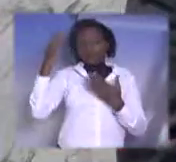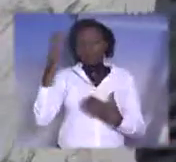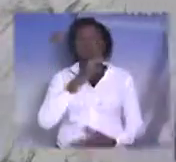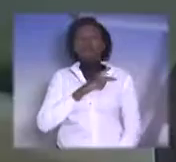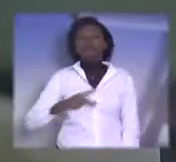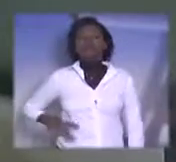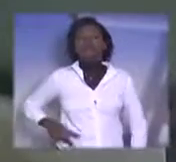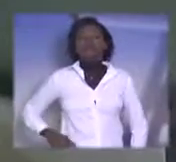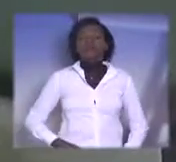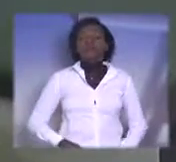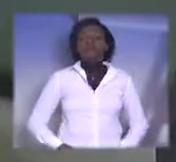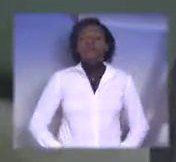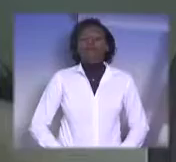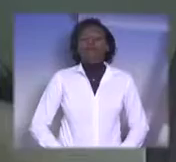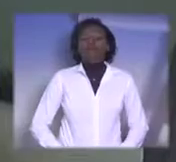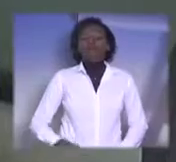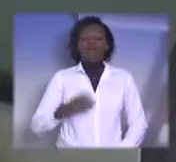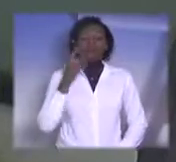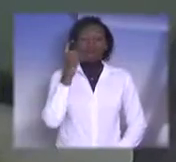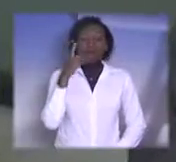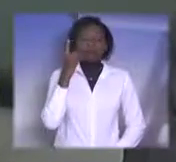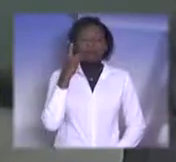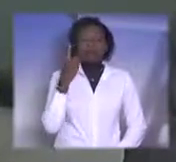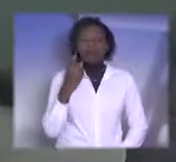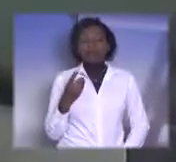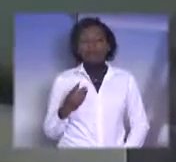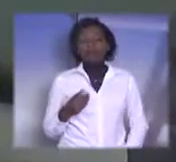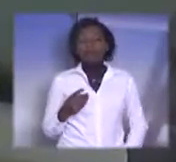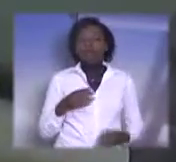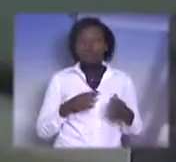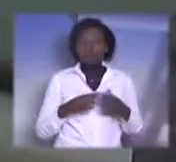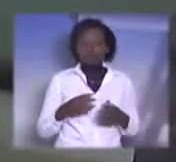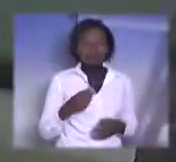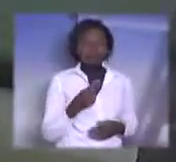presidente. Senhor deputado, o seu pedido será devidamente encaminhado.